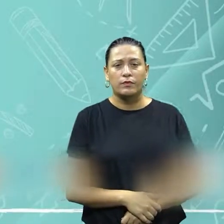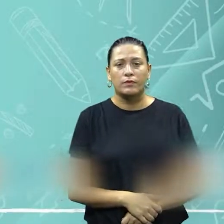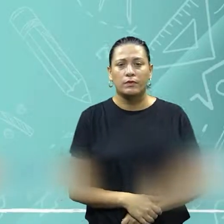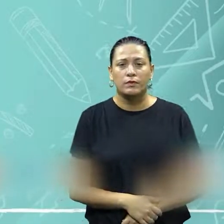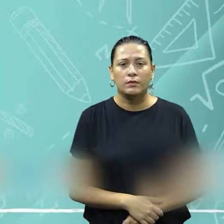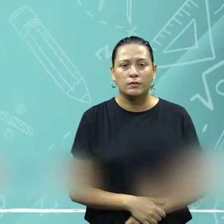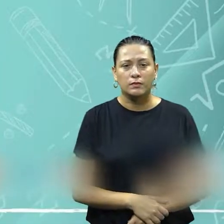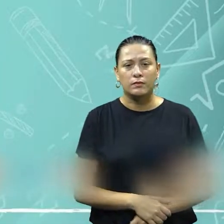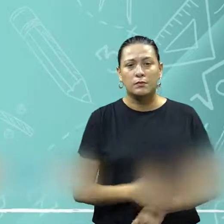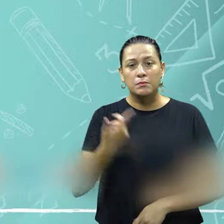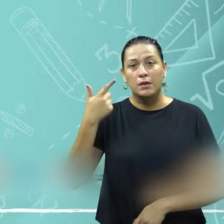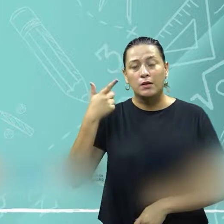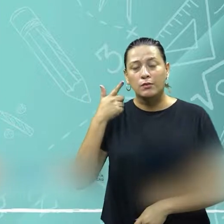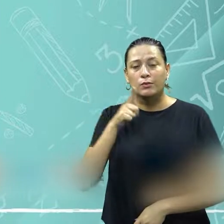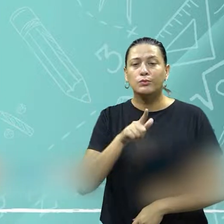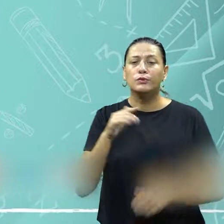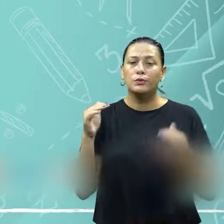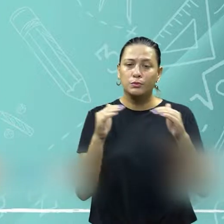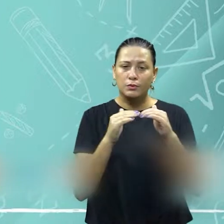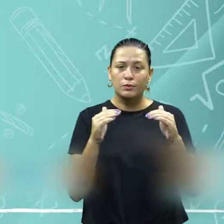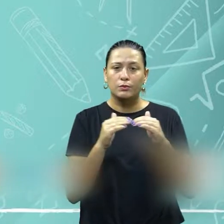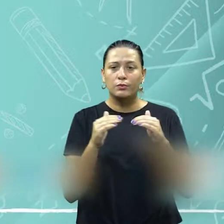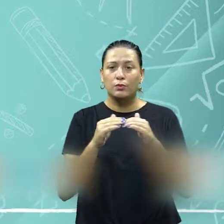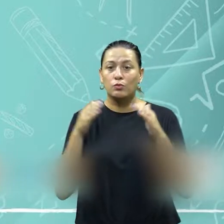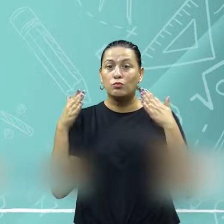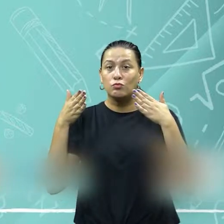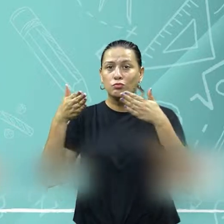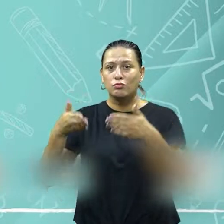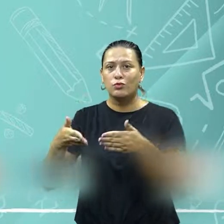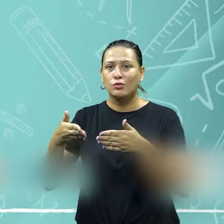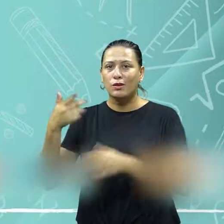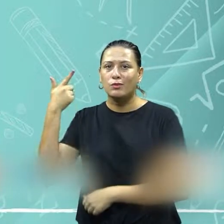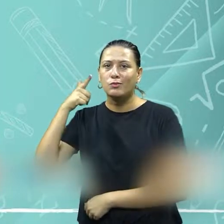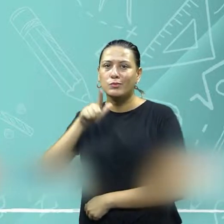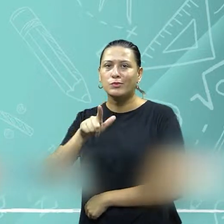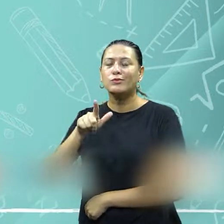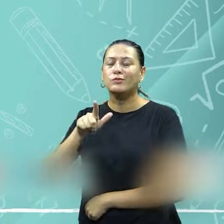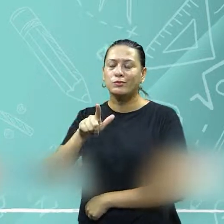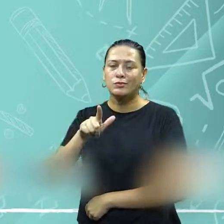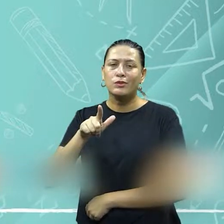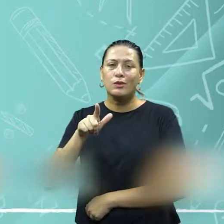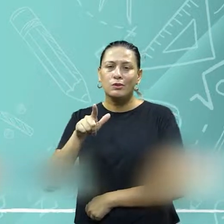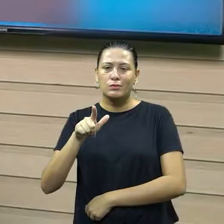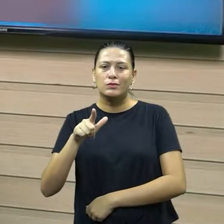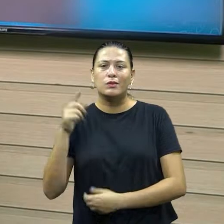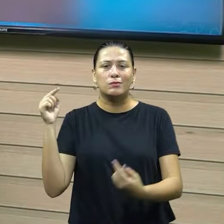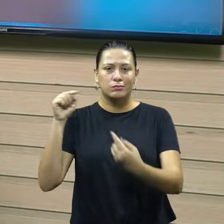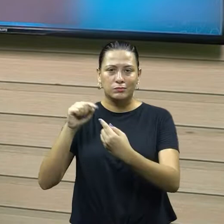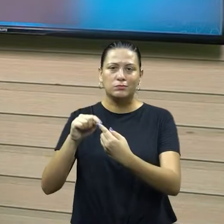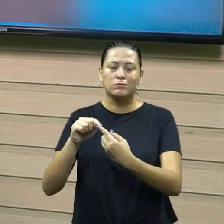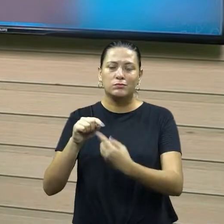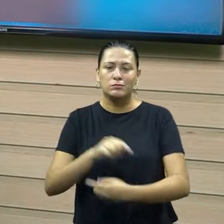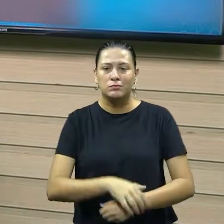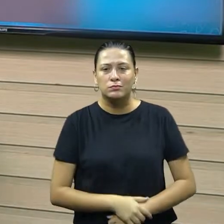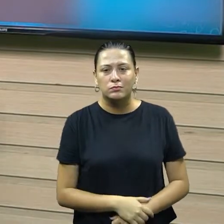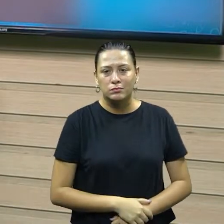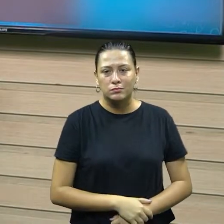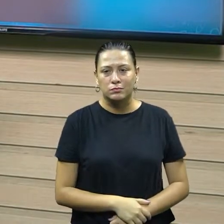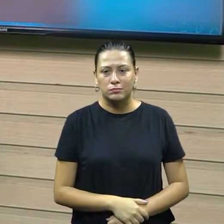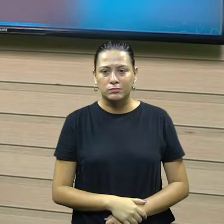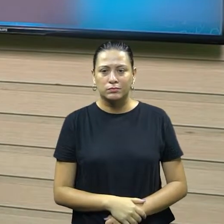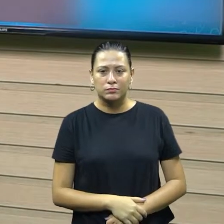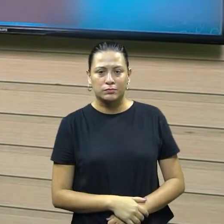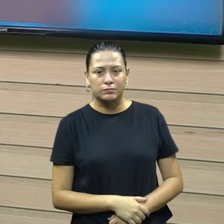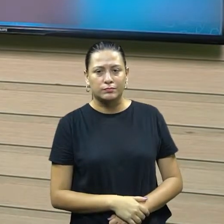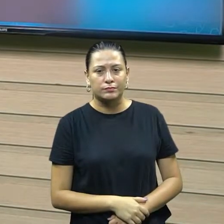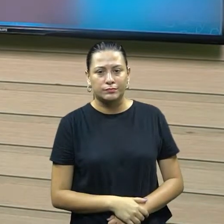flexível, para se chegar a um acordo, ela fala, visando alcançar objetivos. Então, aqui, nesse movimento da negociação, que são